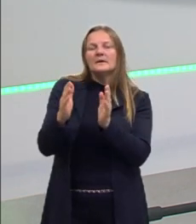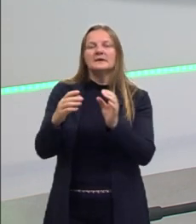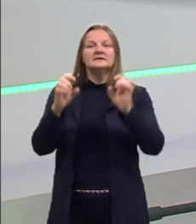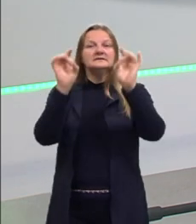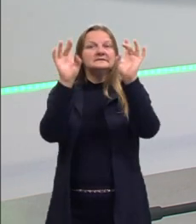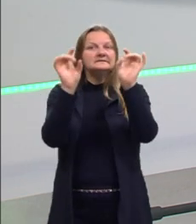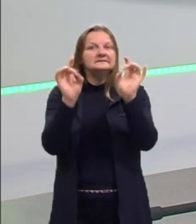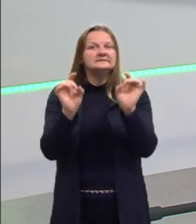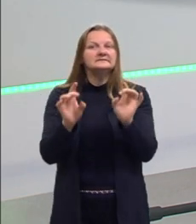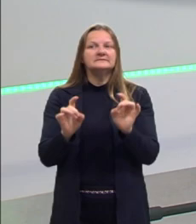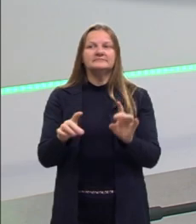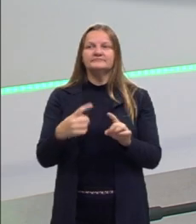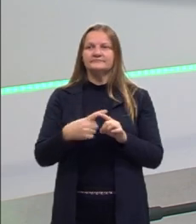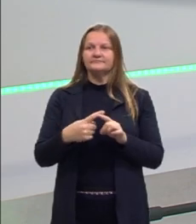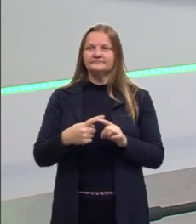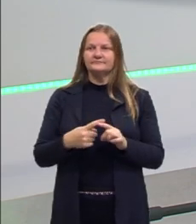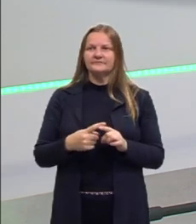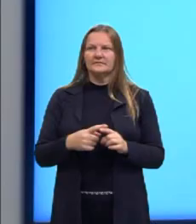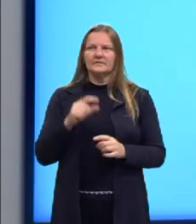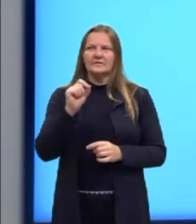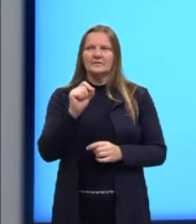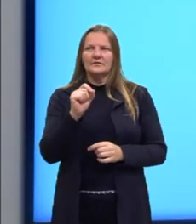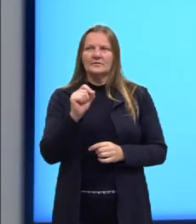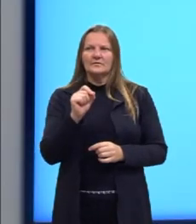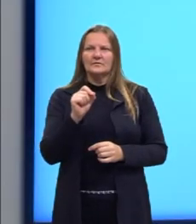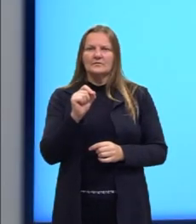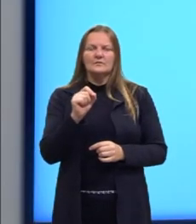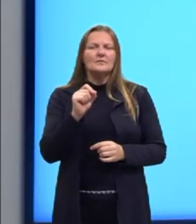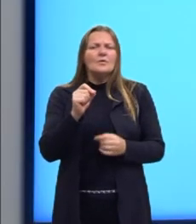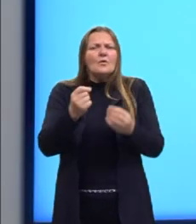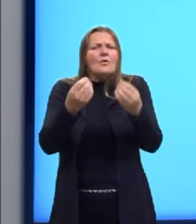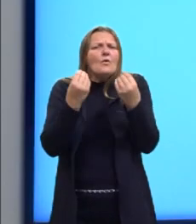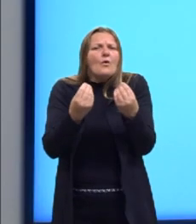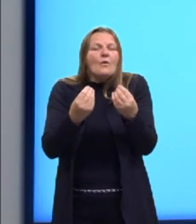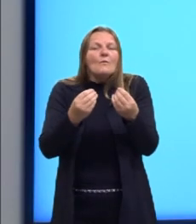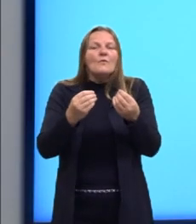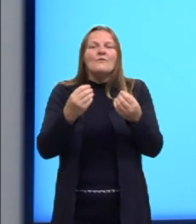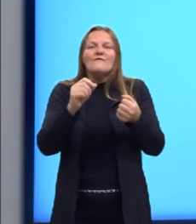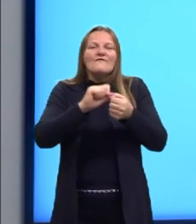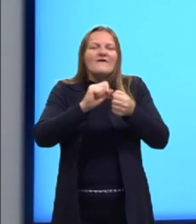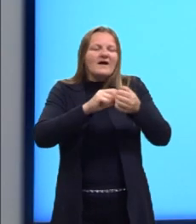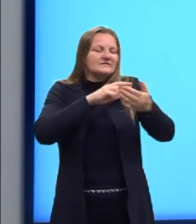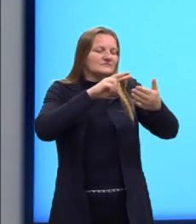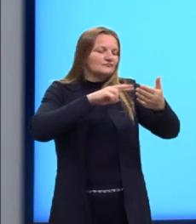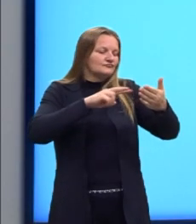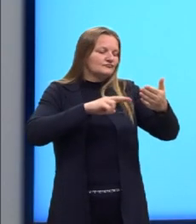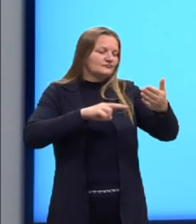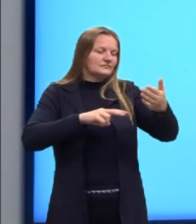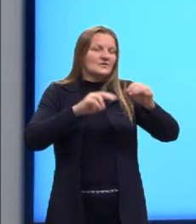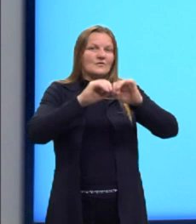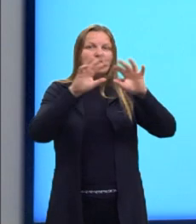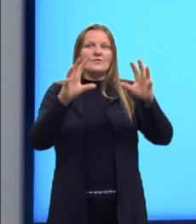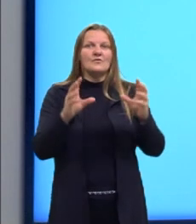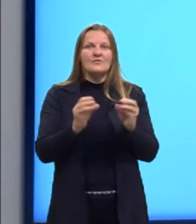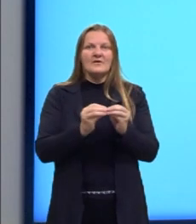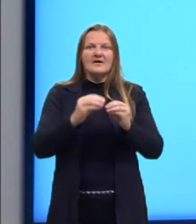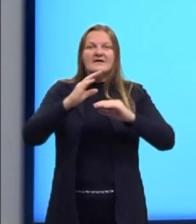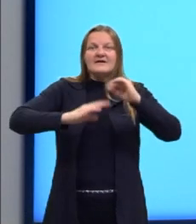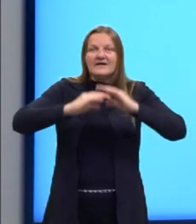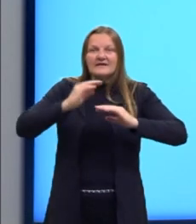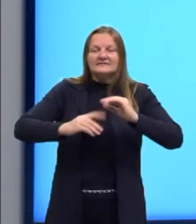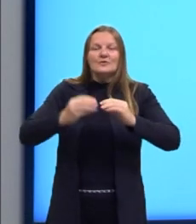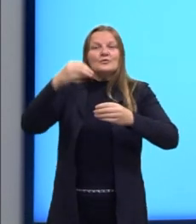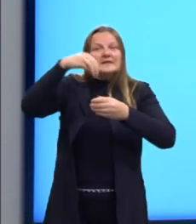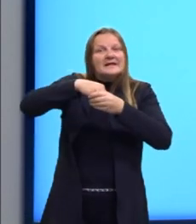específicas, que são como a gente interpreta. Então, a ação, lá na